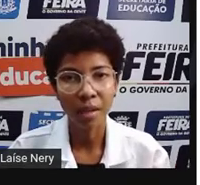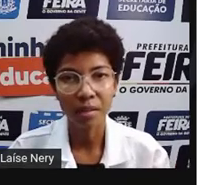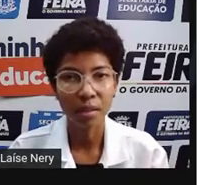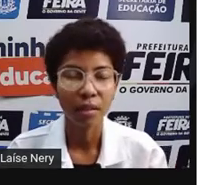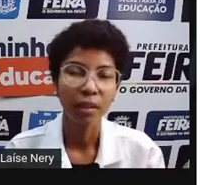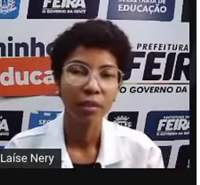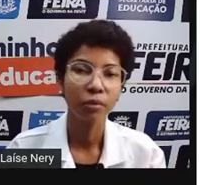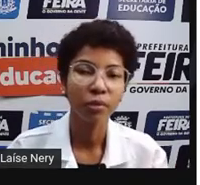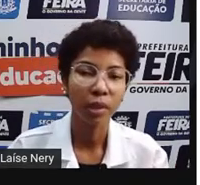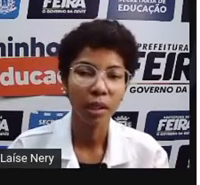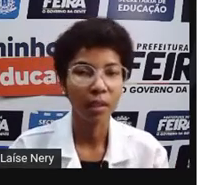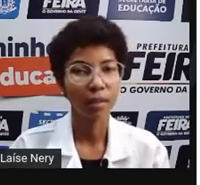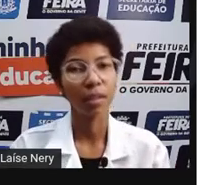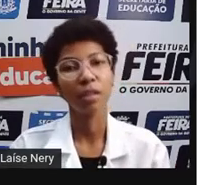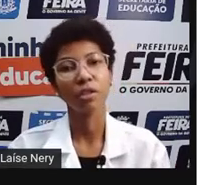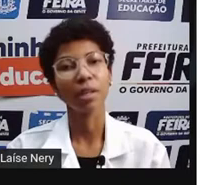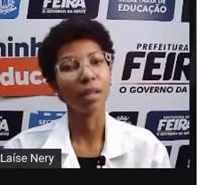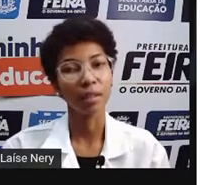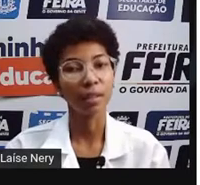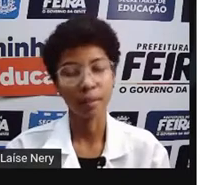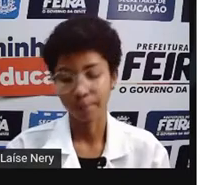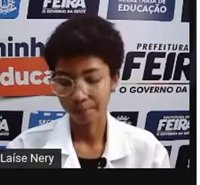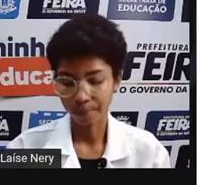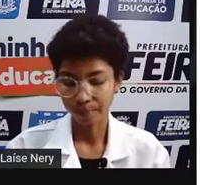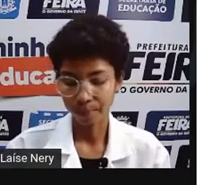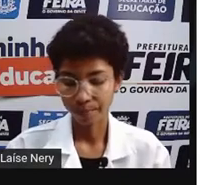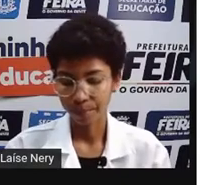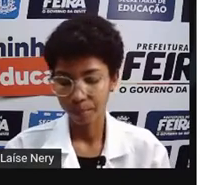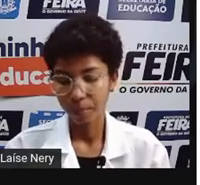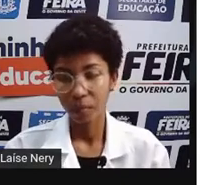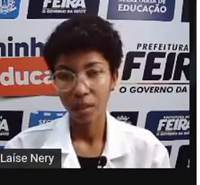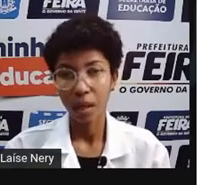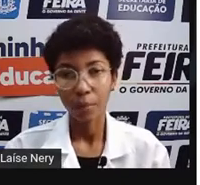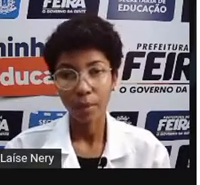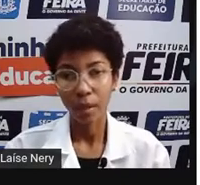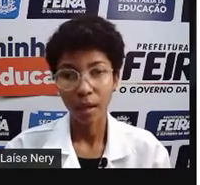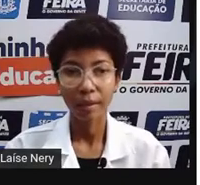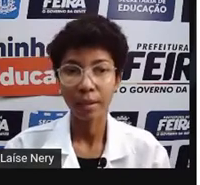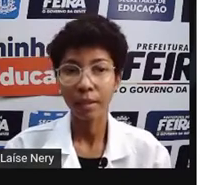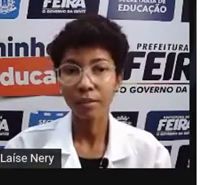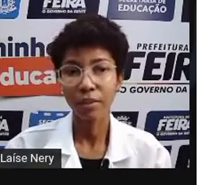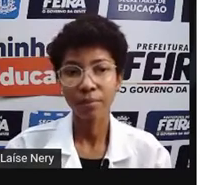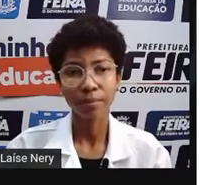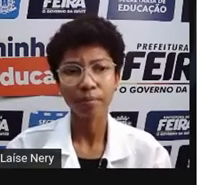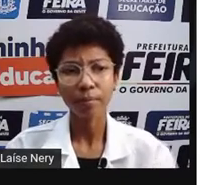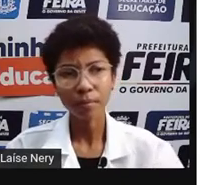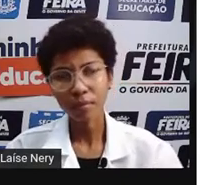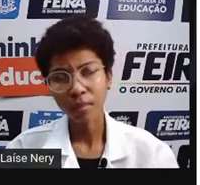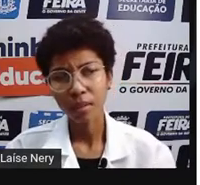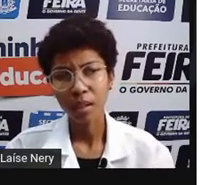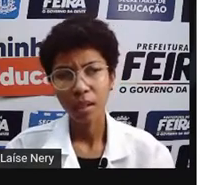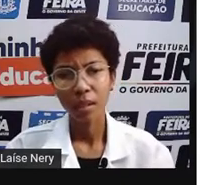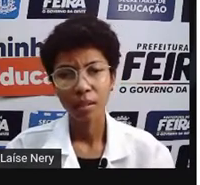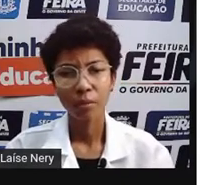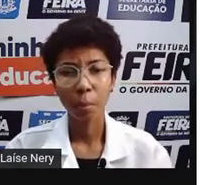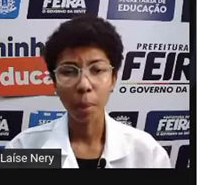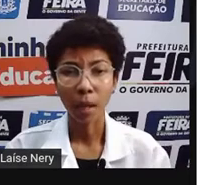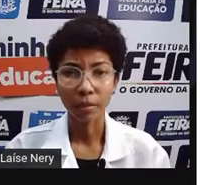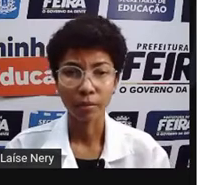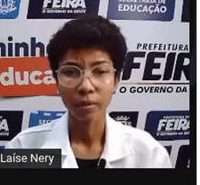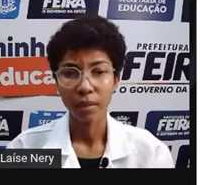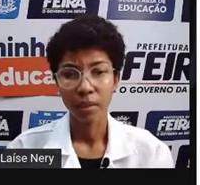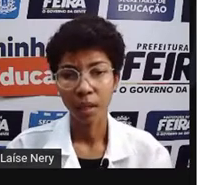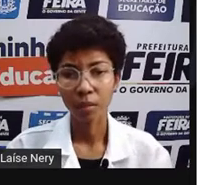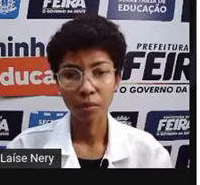consciência no uso aí da energia elétrica. Porque além de ter um